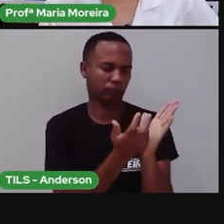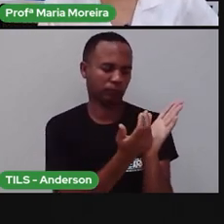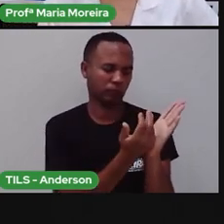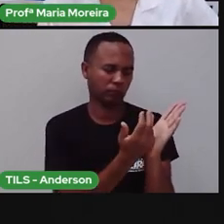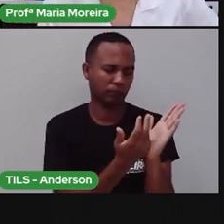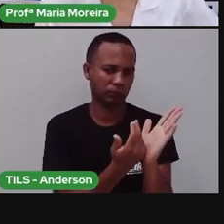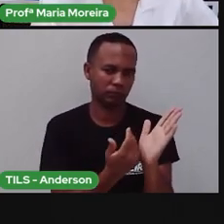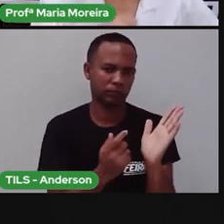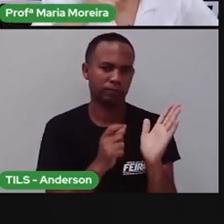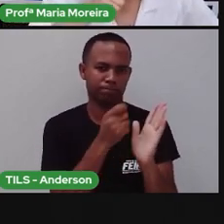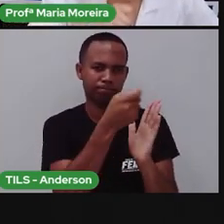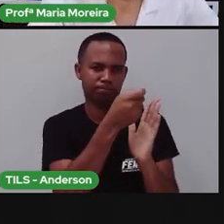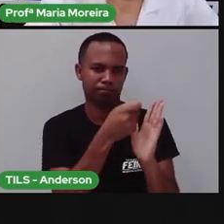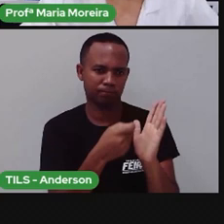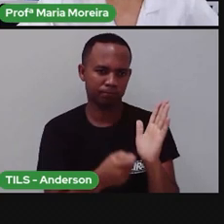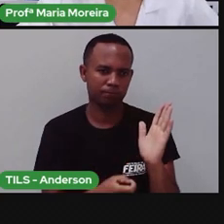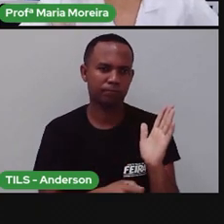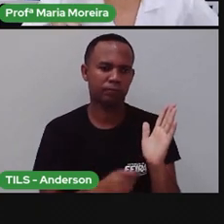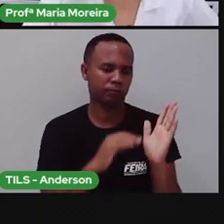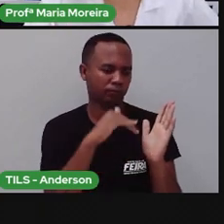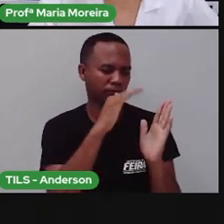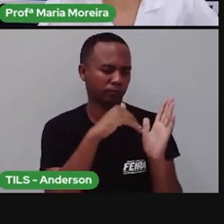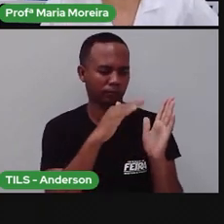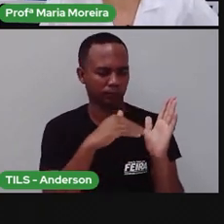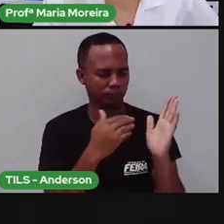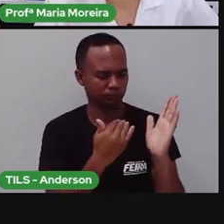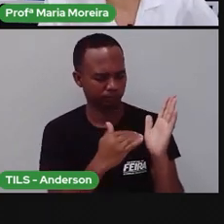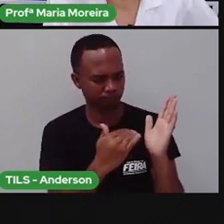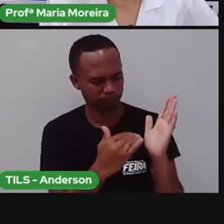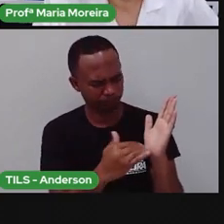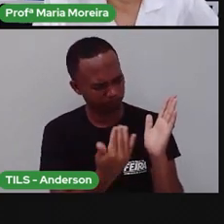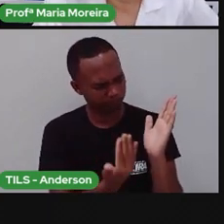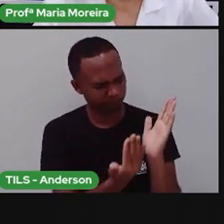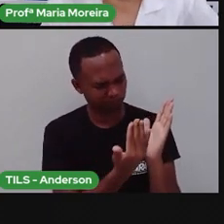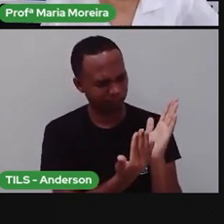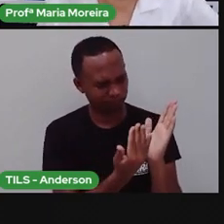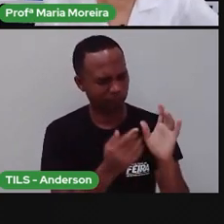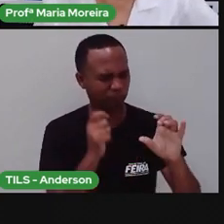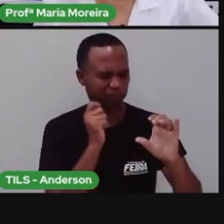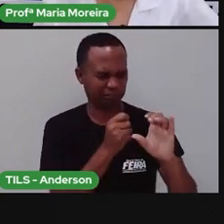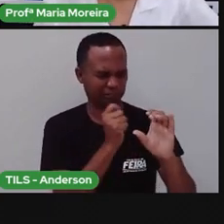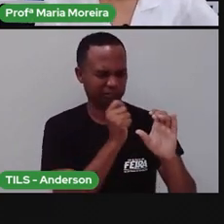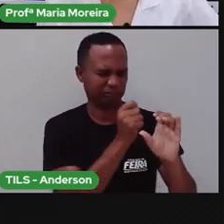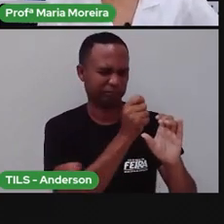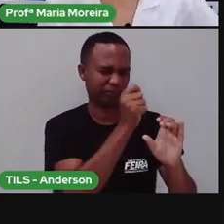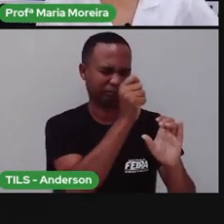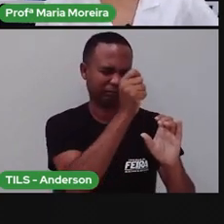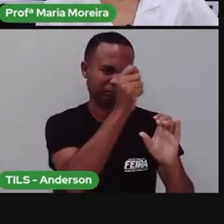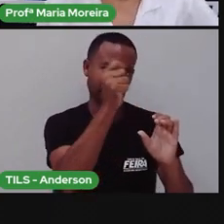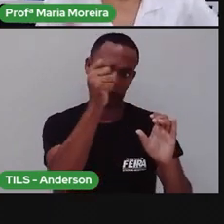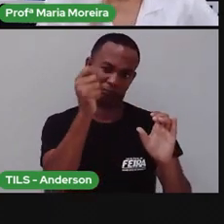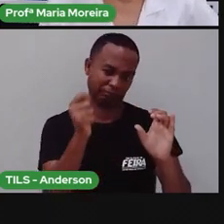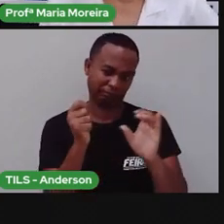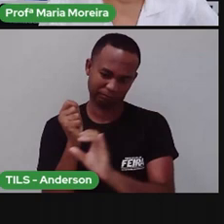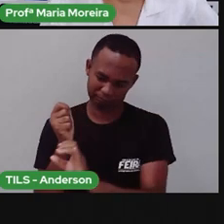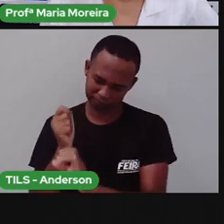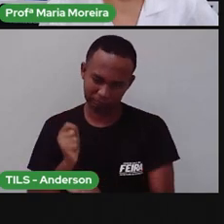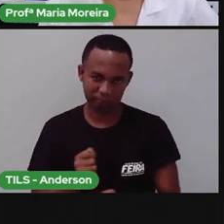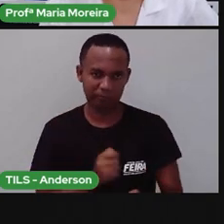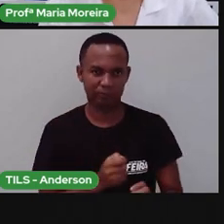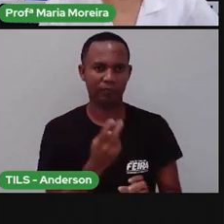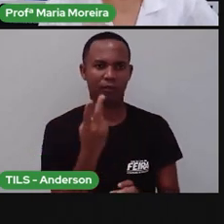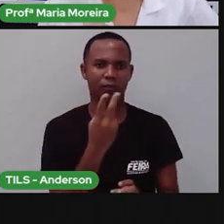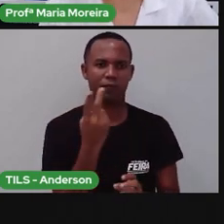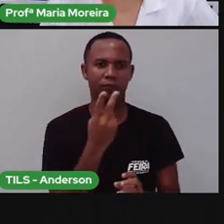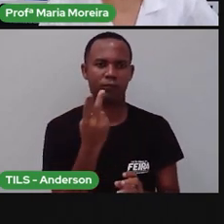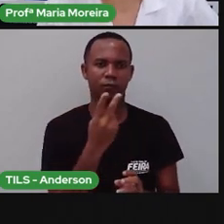Bom, e aí eles riscavam e faziam isso em baixo relevo, que é o você riscar para poder desenhar. Ambas, né? As duas maneiras